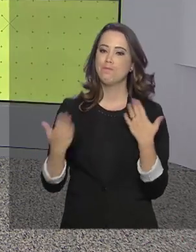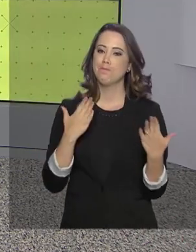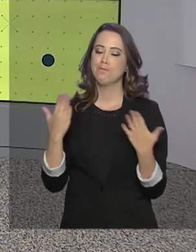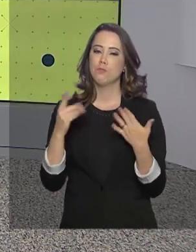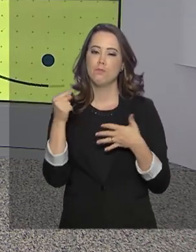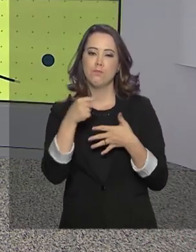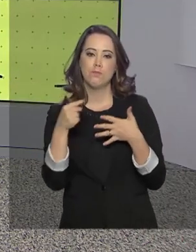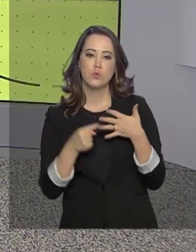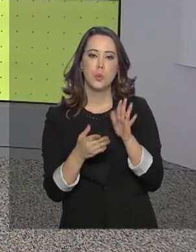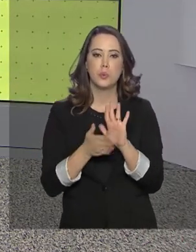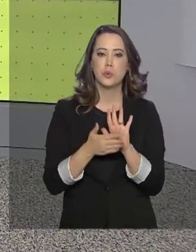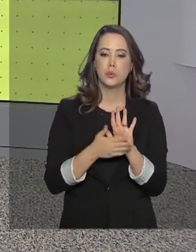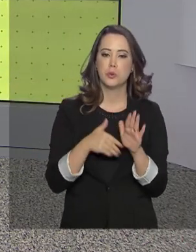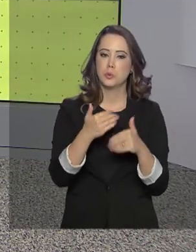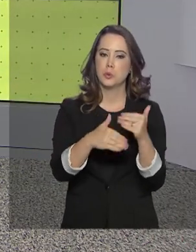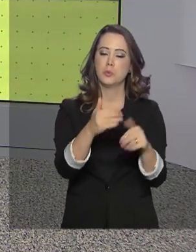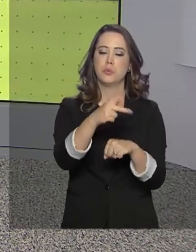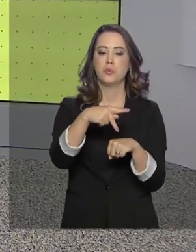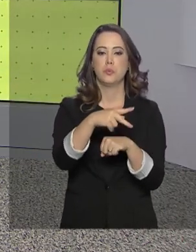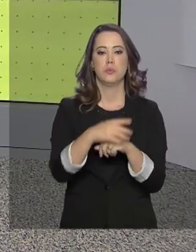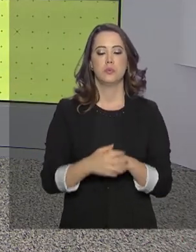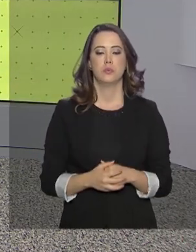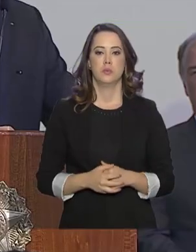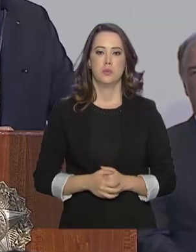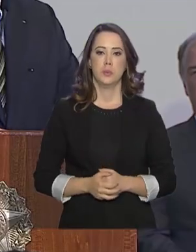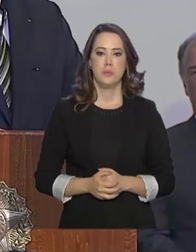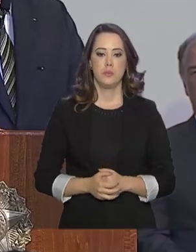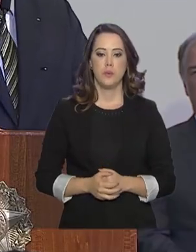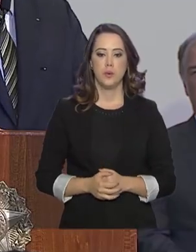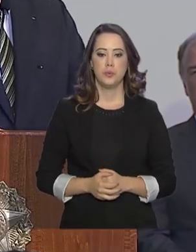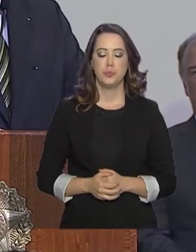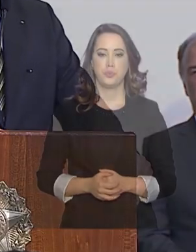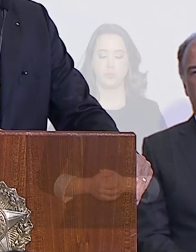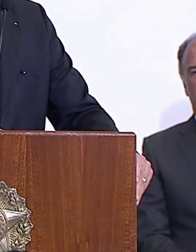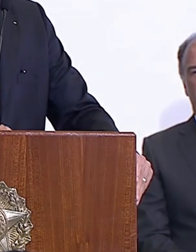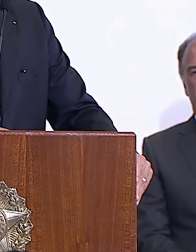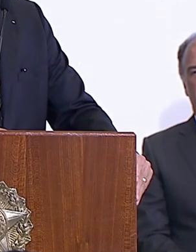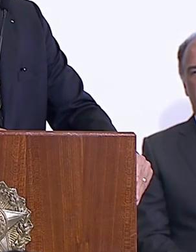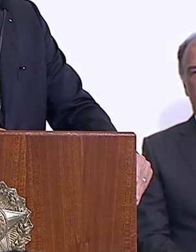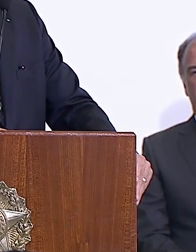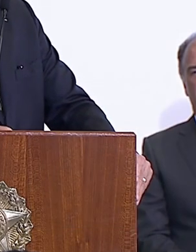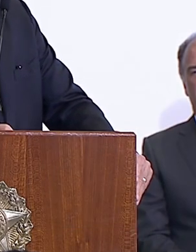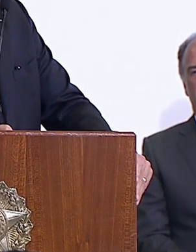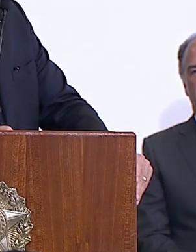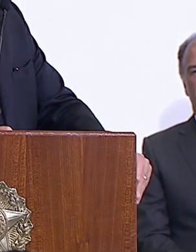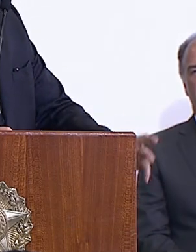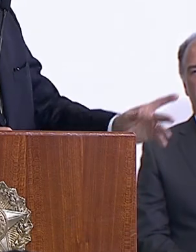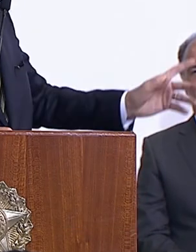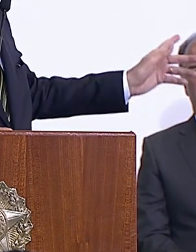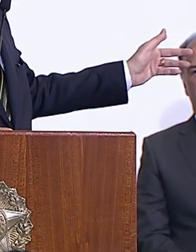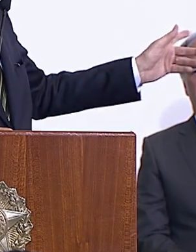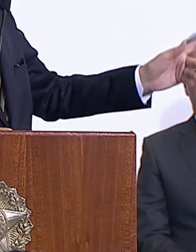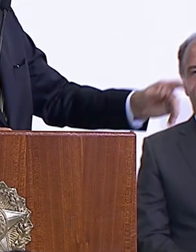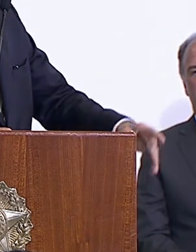ações e propostas para o crescimento do país. O mundo está de olho em nós.